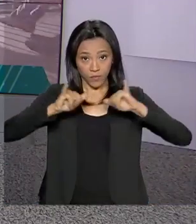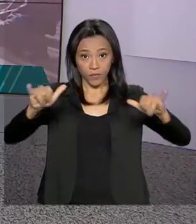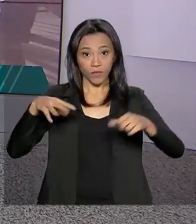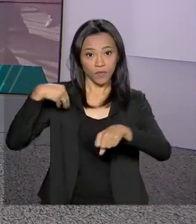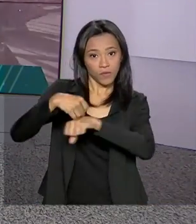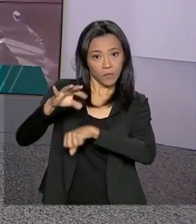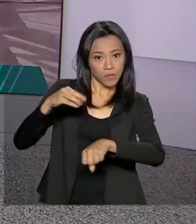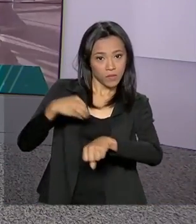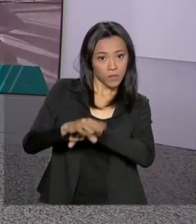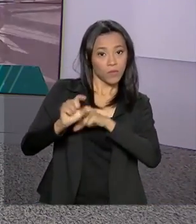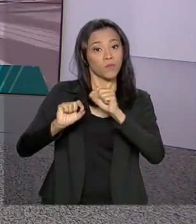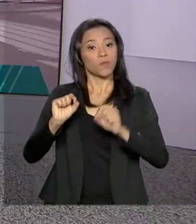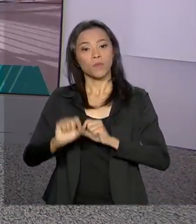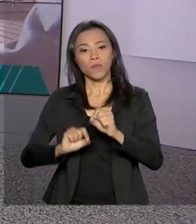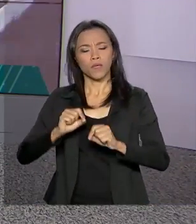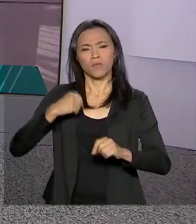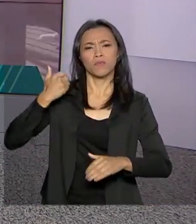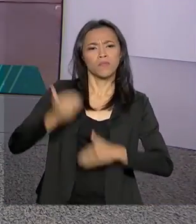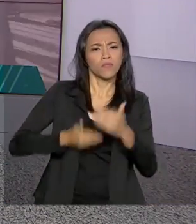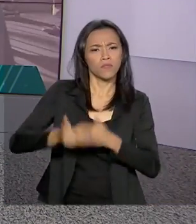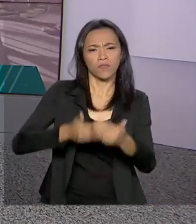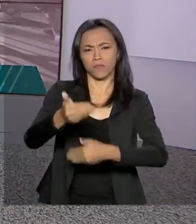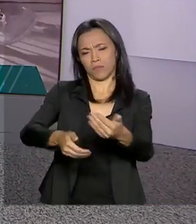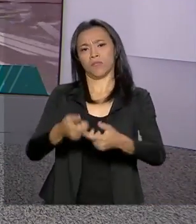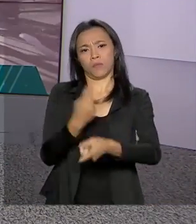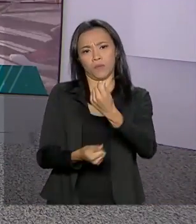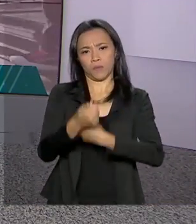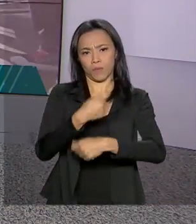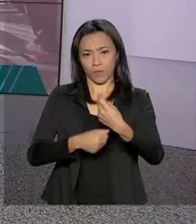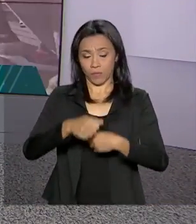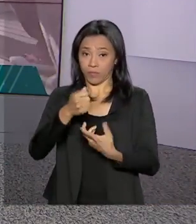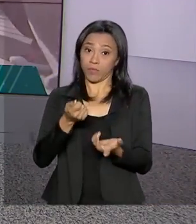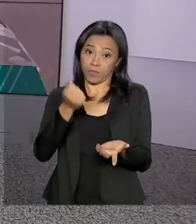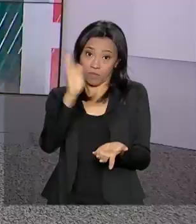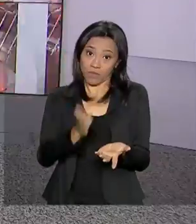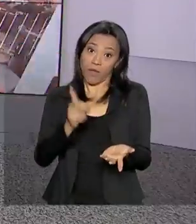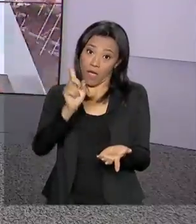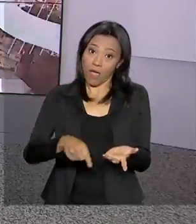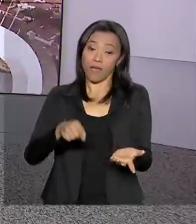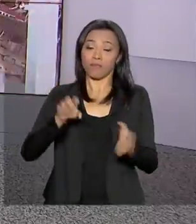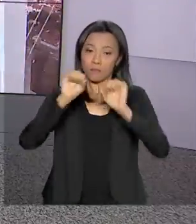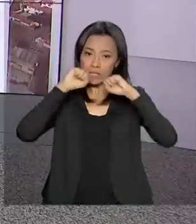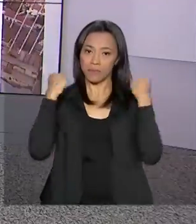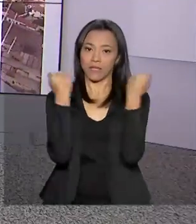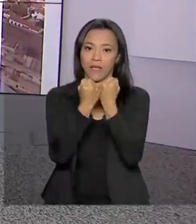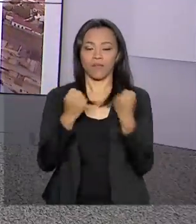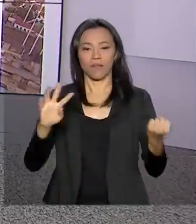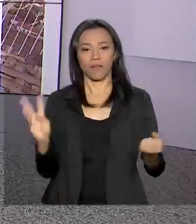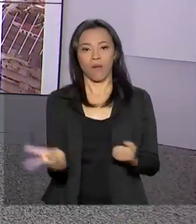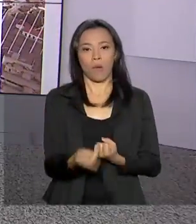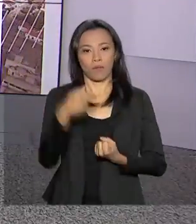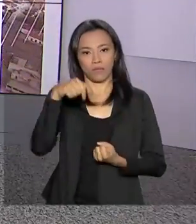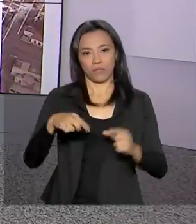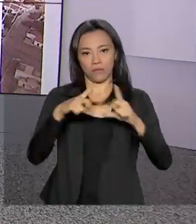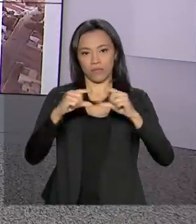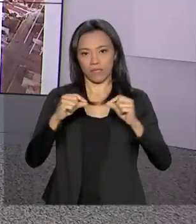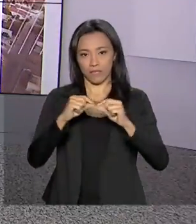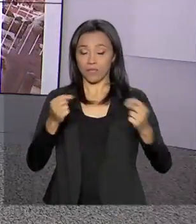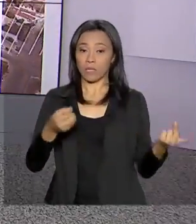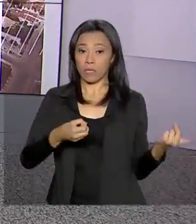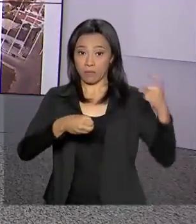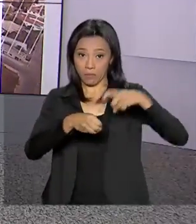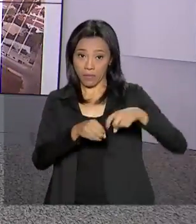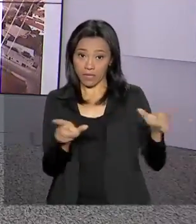produtividade e o crescimento econômico no Brasil. É durante um seminário que ocorre agora de manhã, aqui em Brasília, em parceria com o Banco de